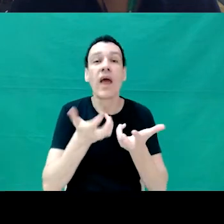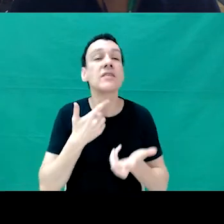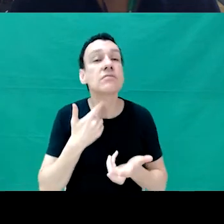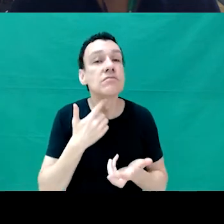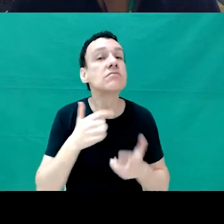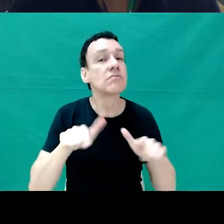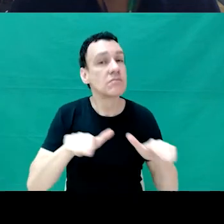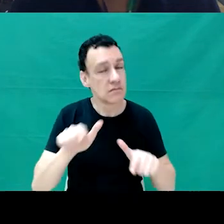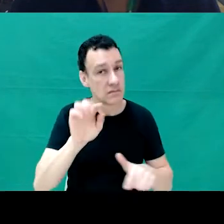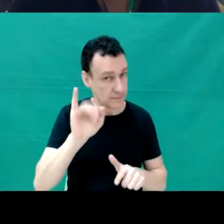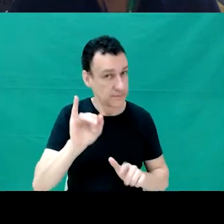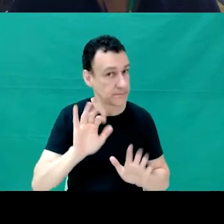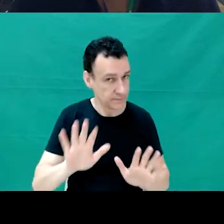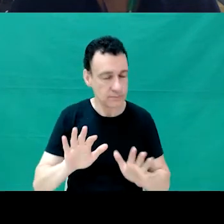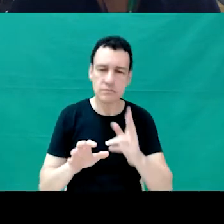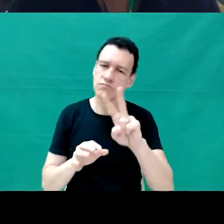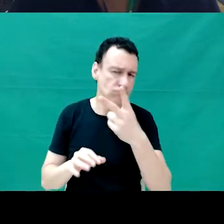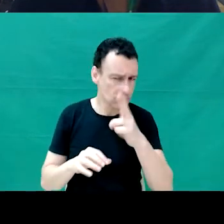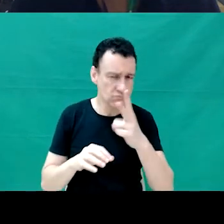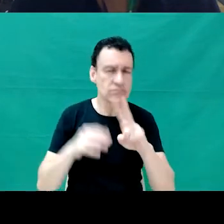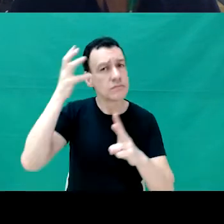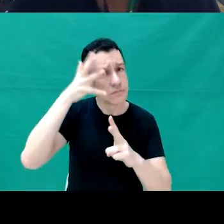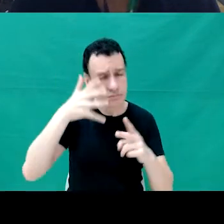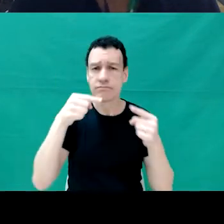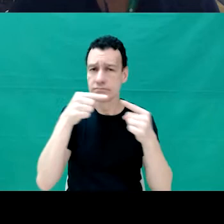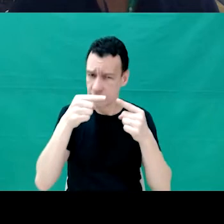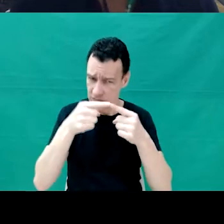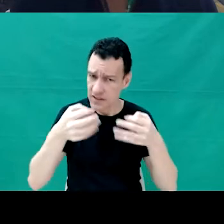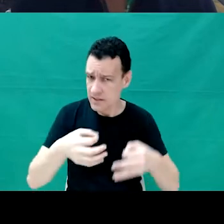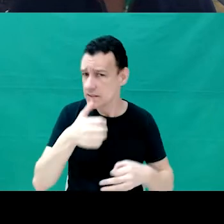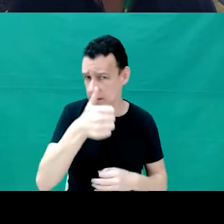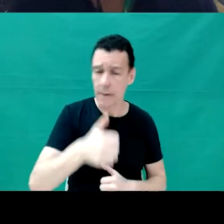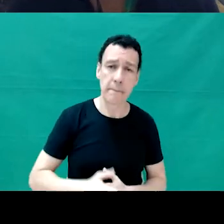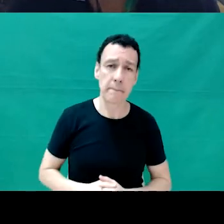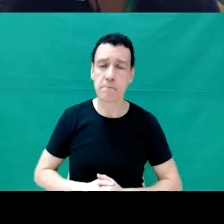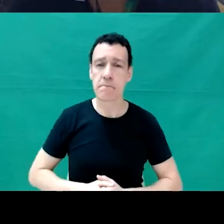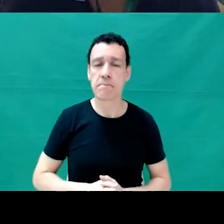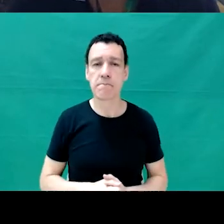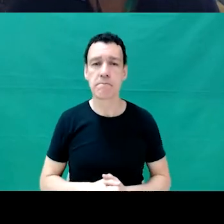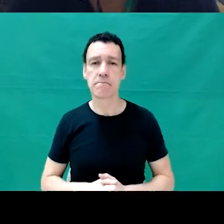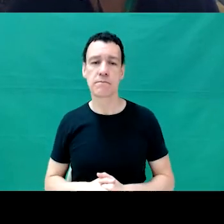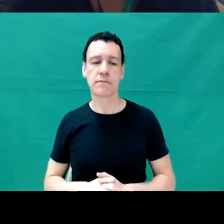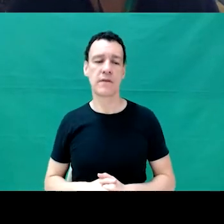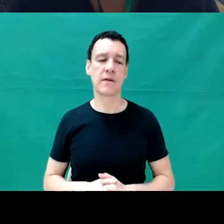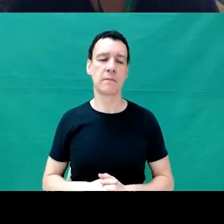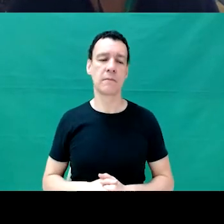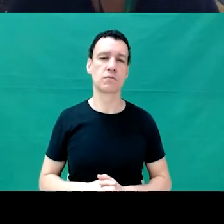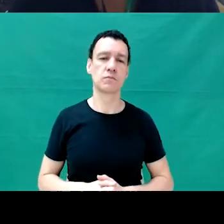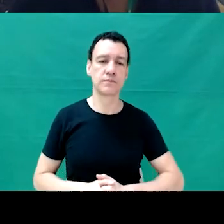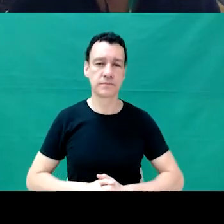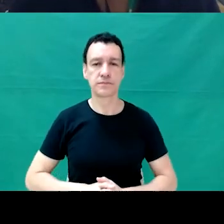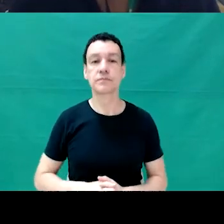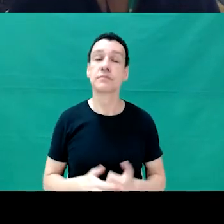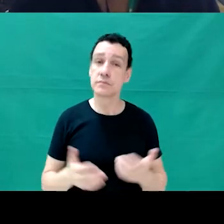Então, para trazer uma resposta e para esse questionamento, de identificar esse cenário de contexto,